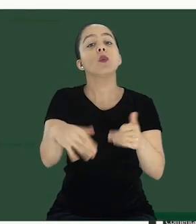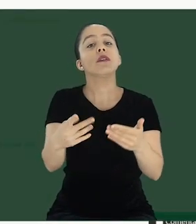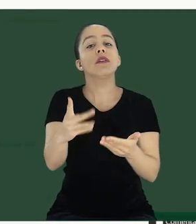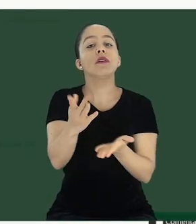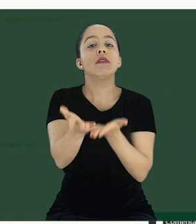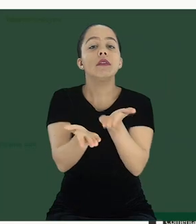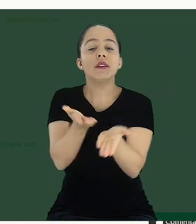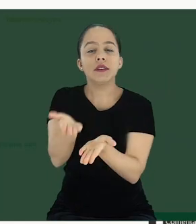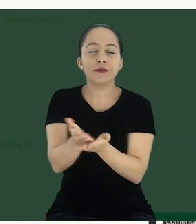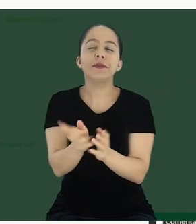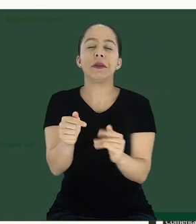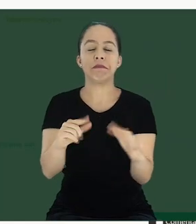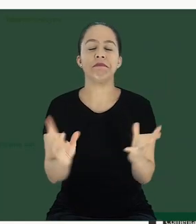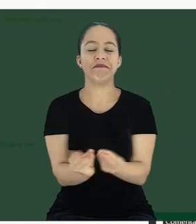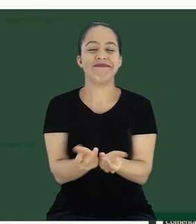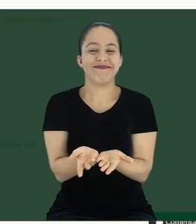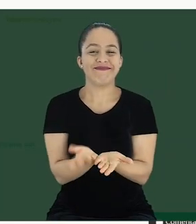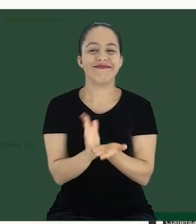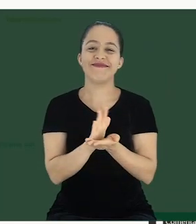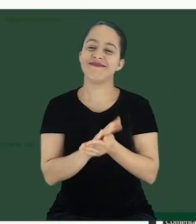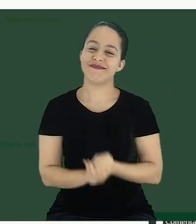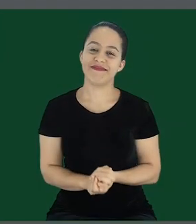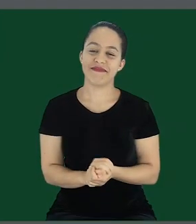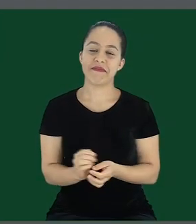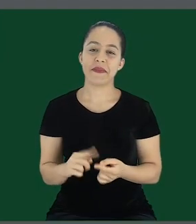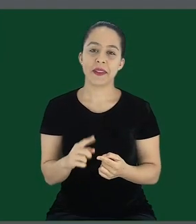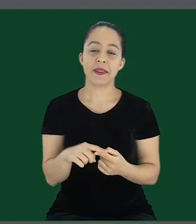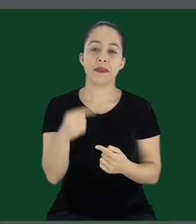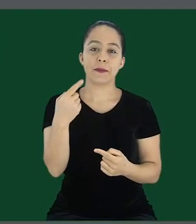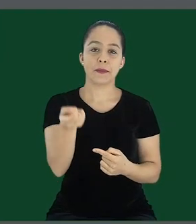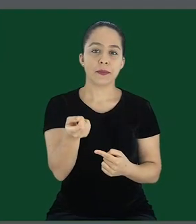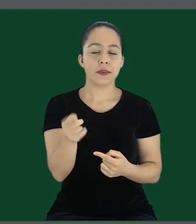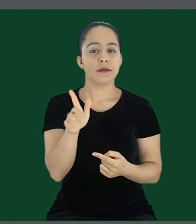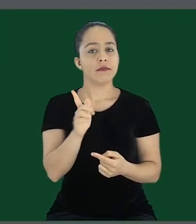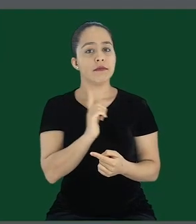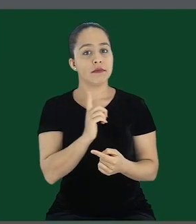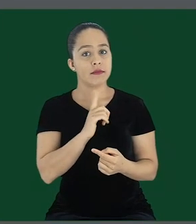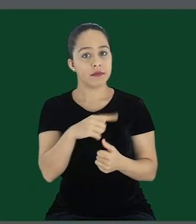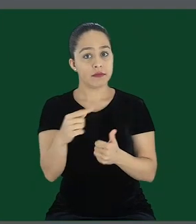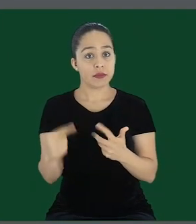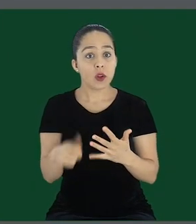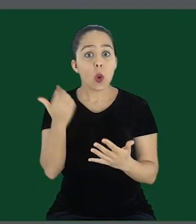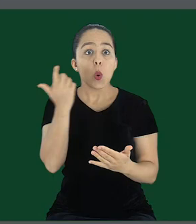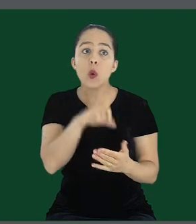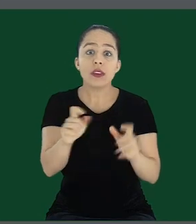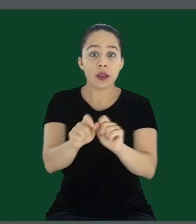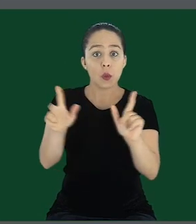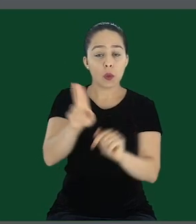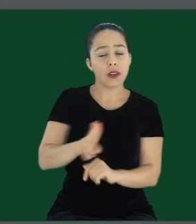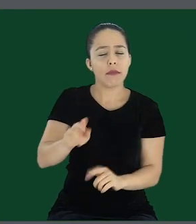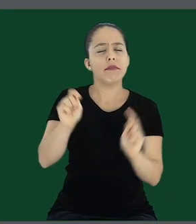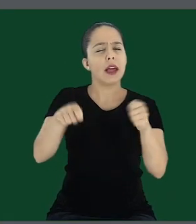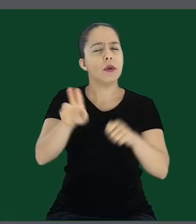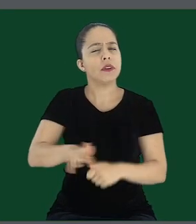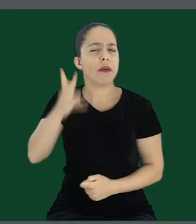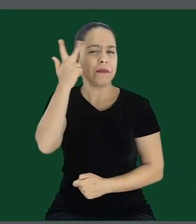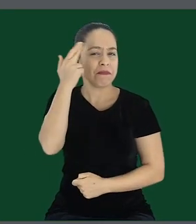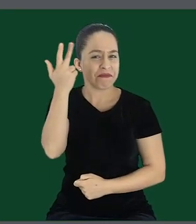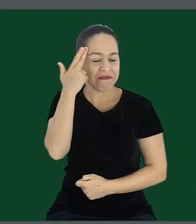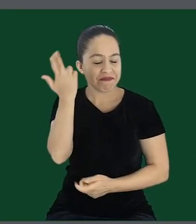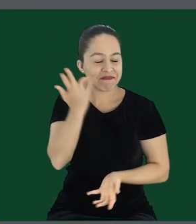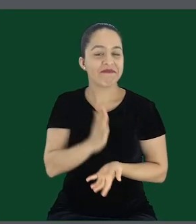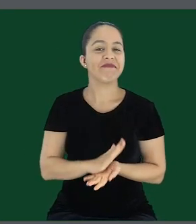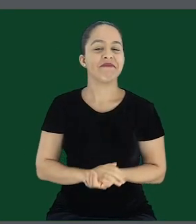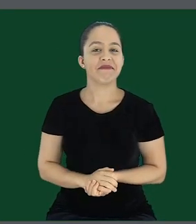E assim que você entra, ele vai te mostrar os serviços que tem. É isso, pessoal. Depois disso, sua conta está ativada,